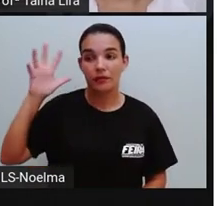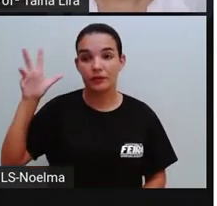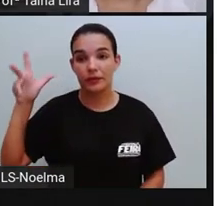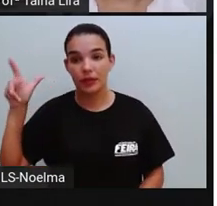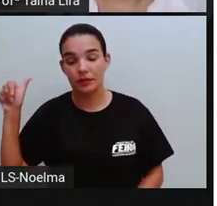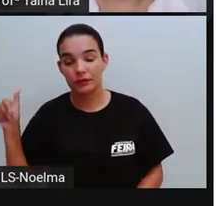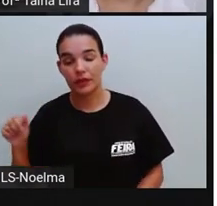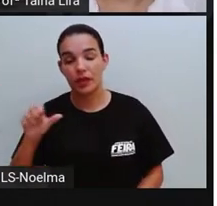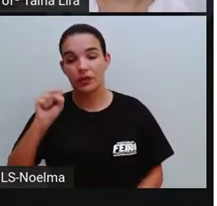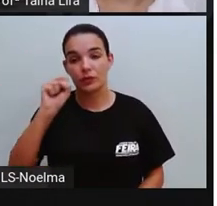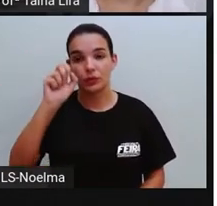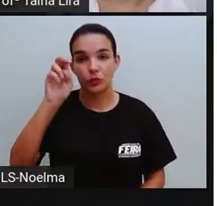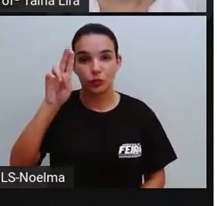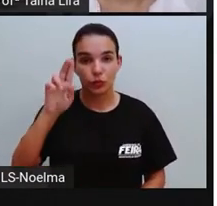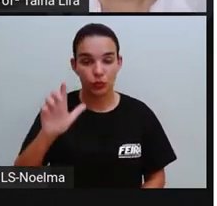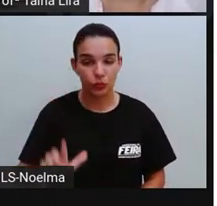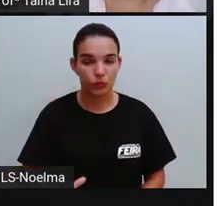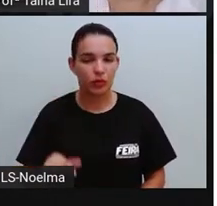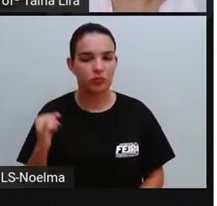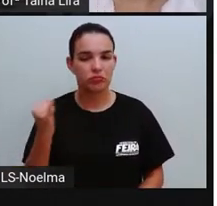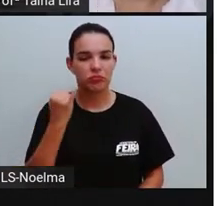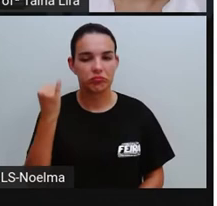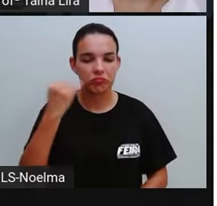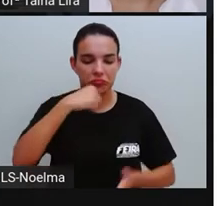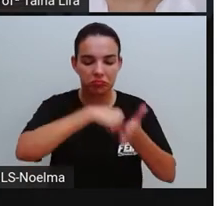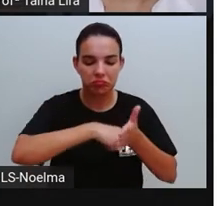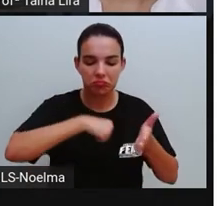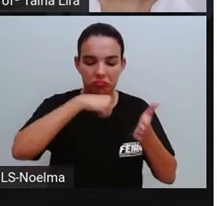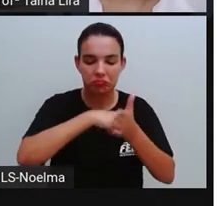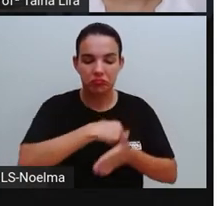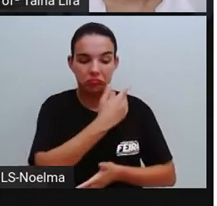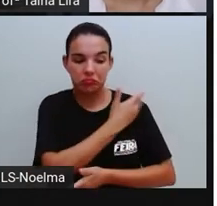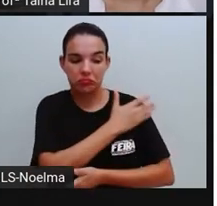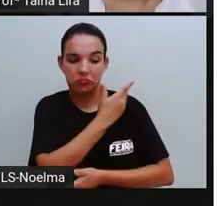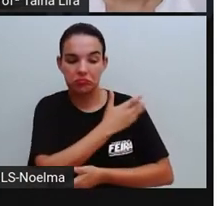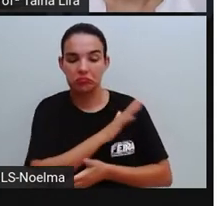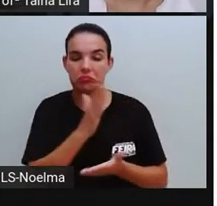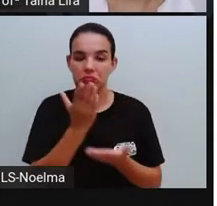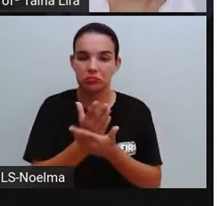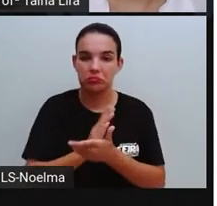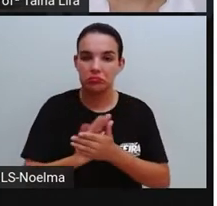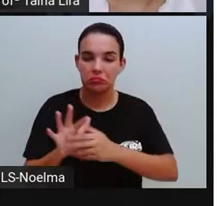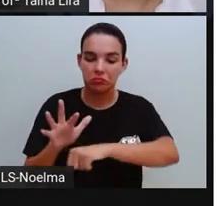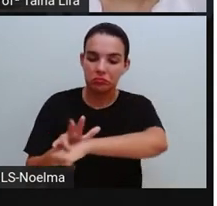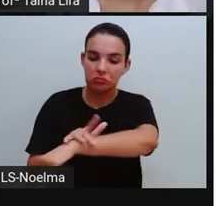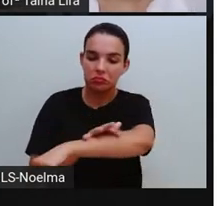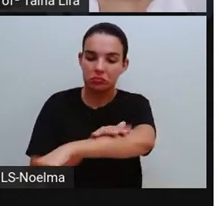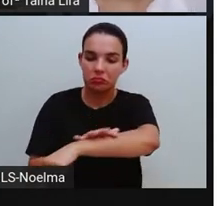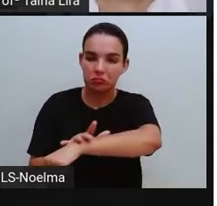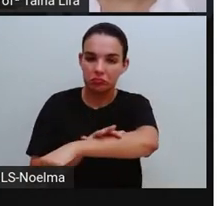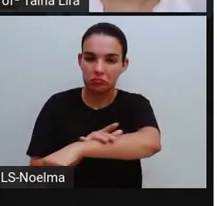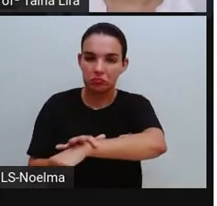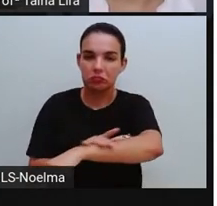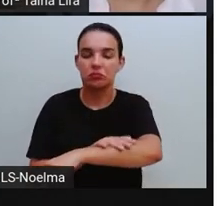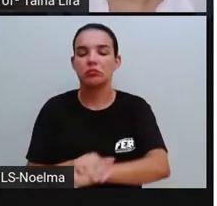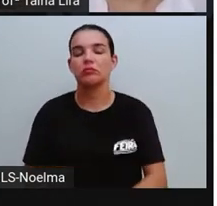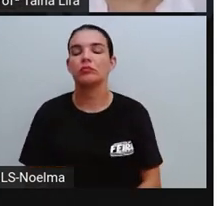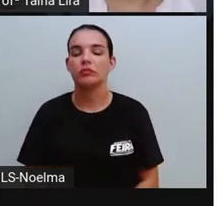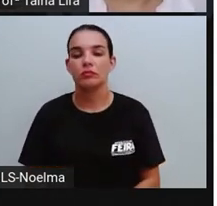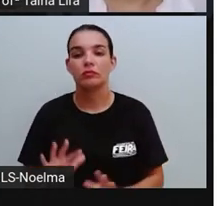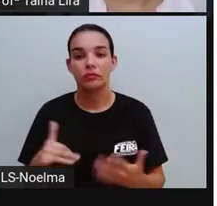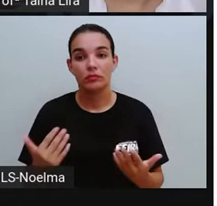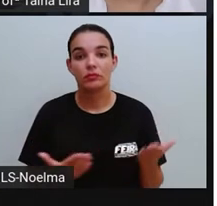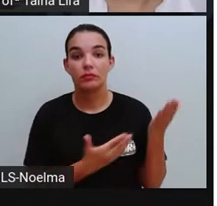Importantíssimo aí na luta contra o preconceito, tá? Então, uma lição de vida. Era uma